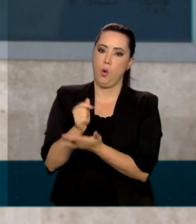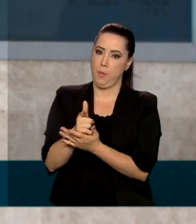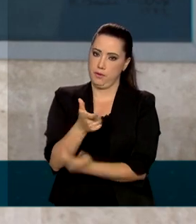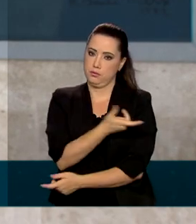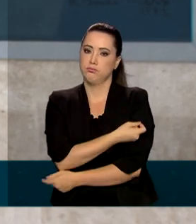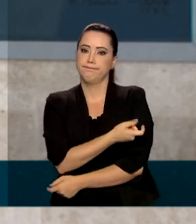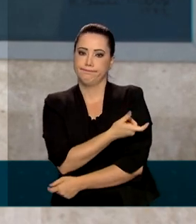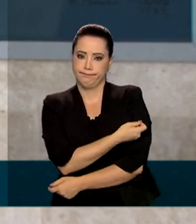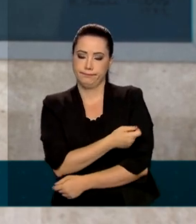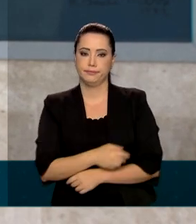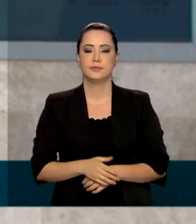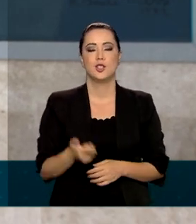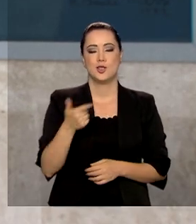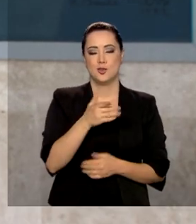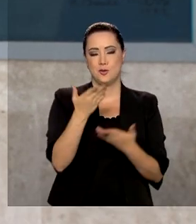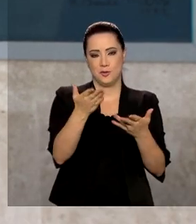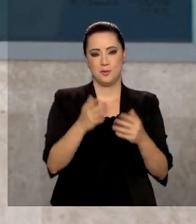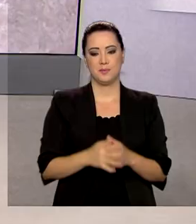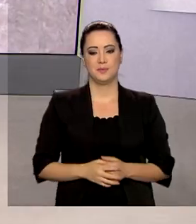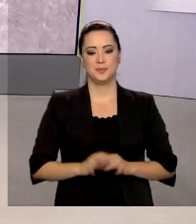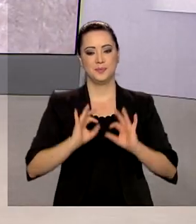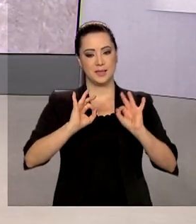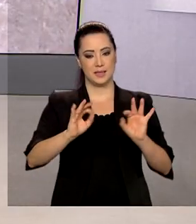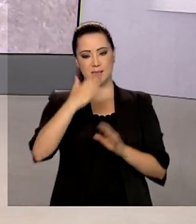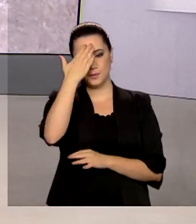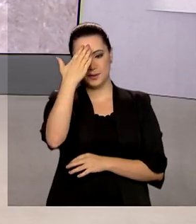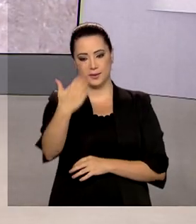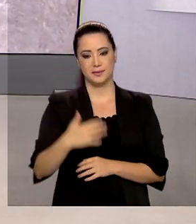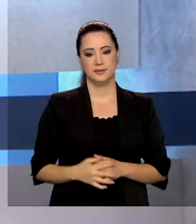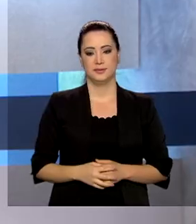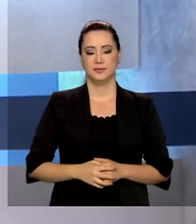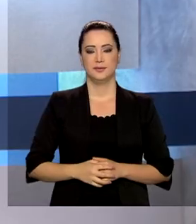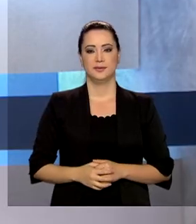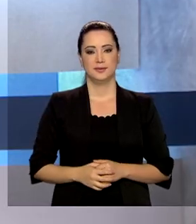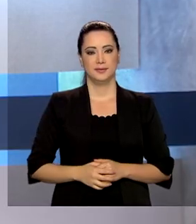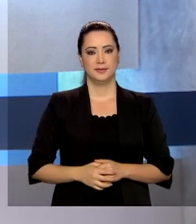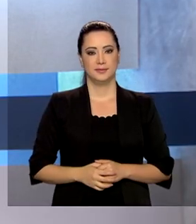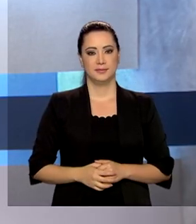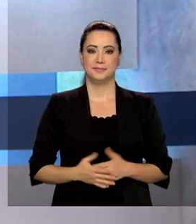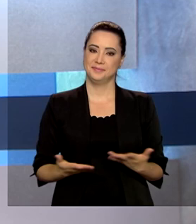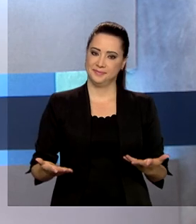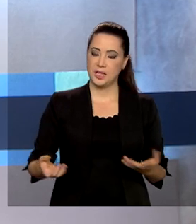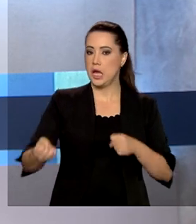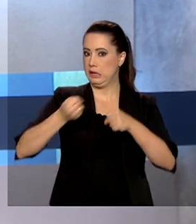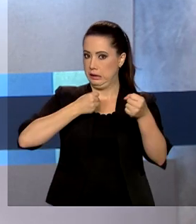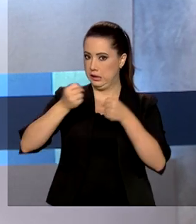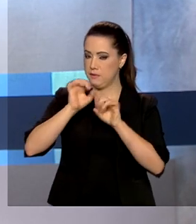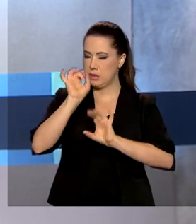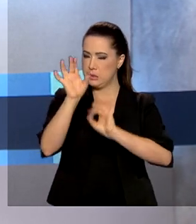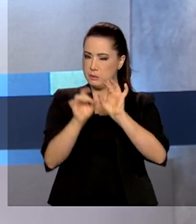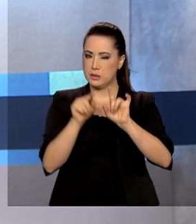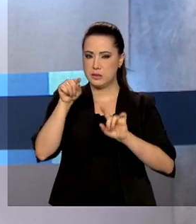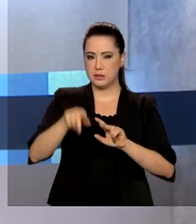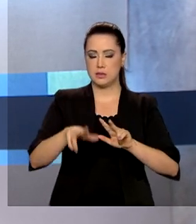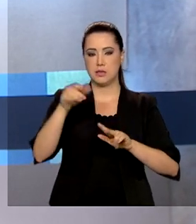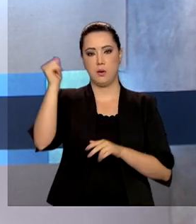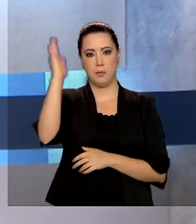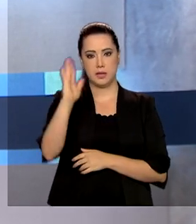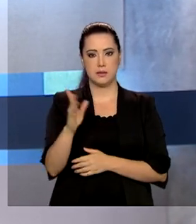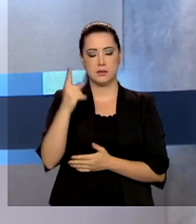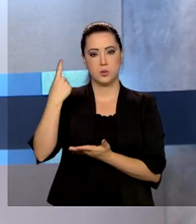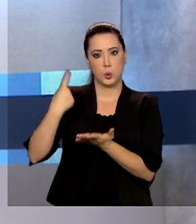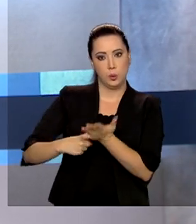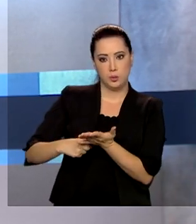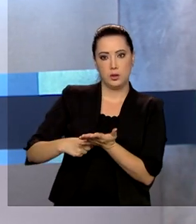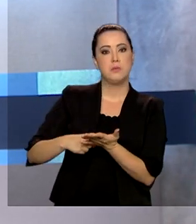vacinas. Volto com você no estúdio. Obrigada, Gabriela. Em entrevista exclusiva ao programa Brasil em